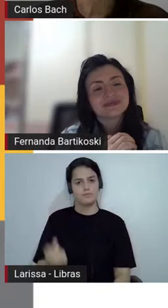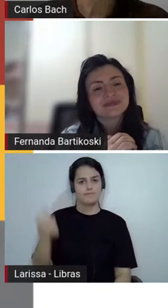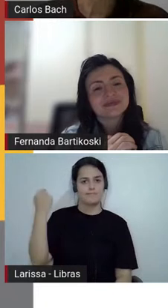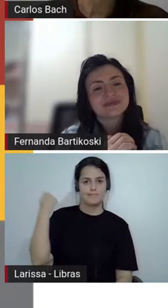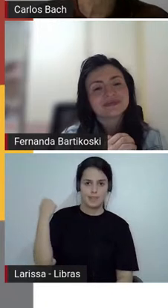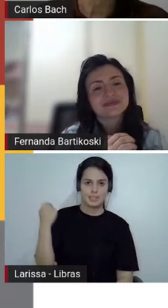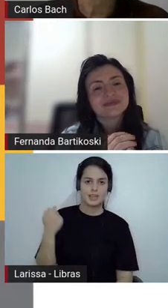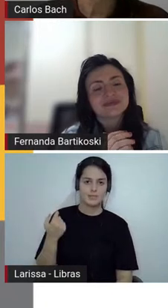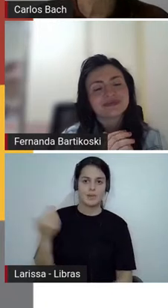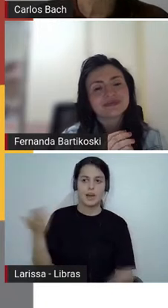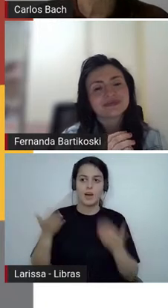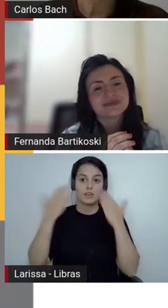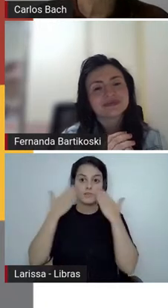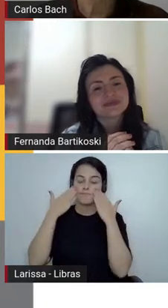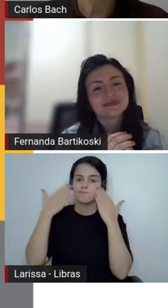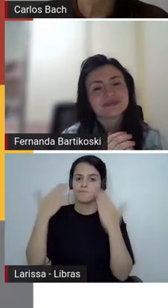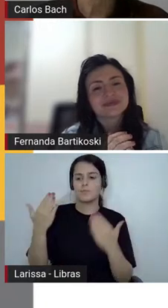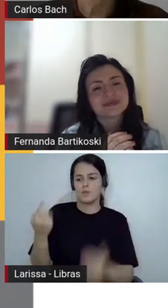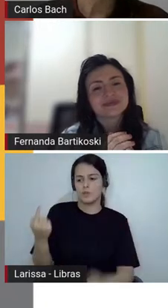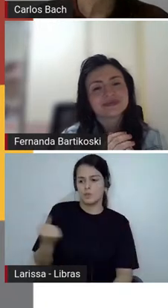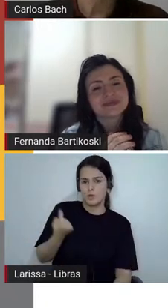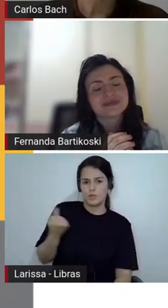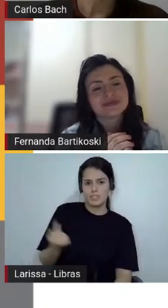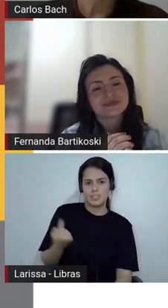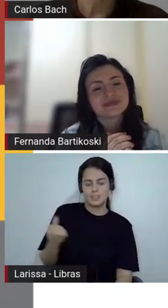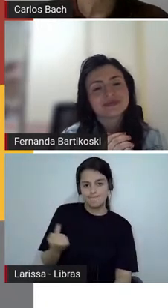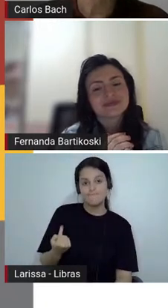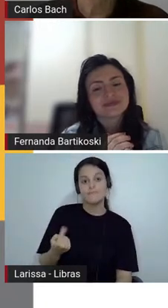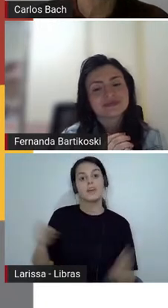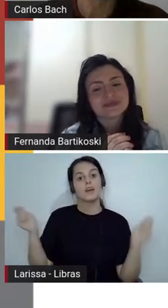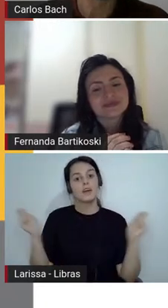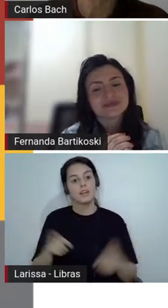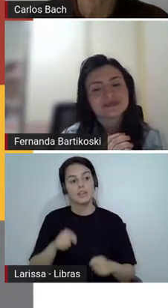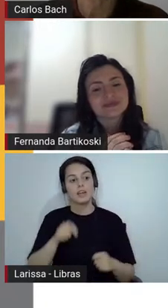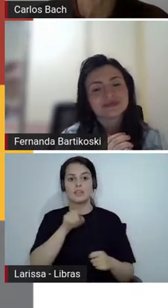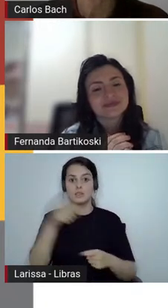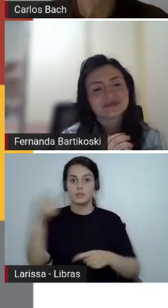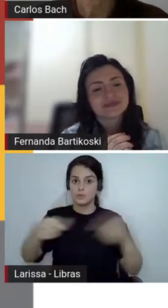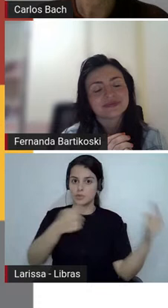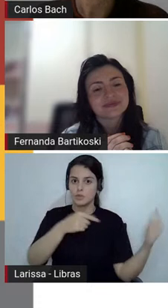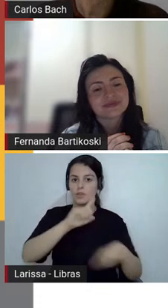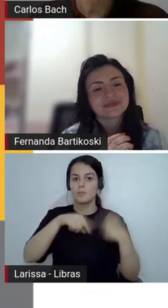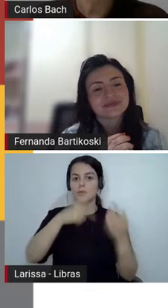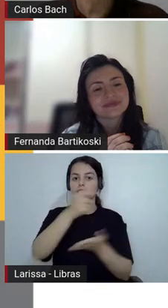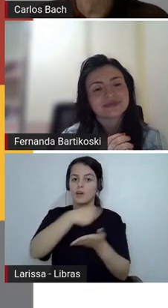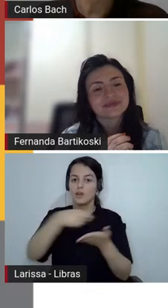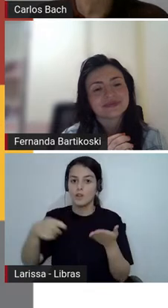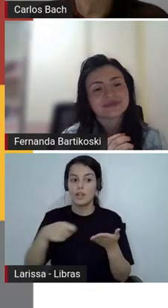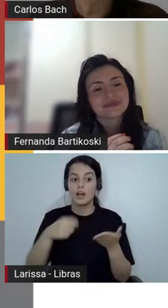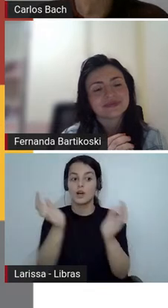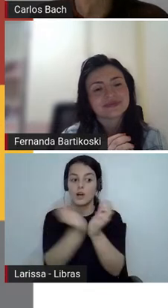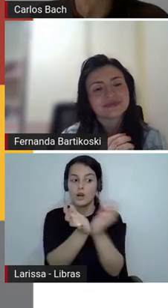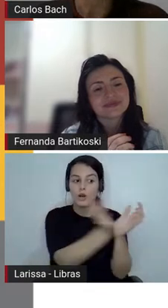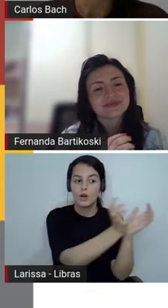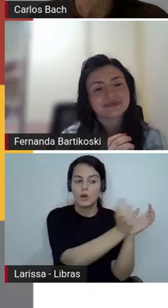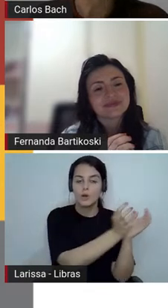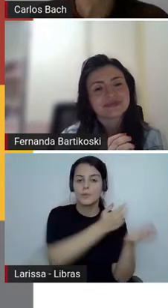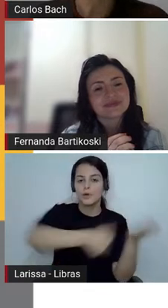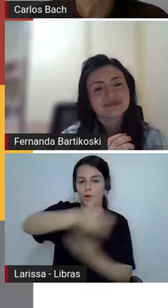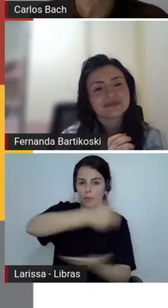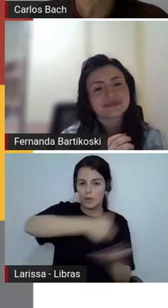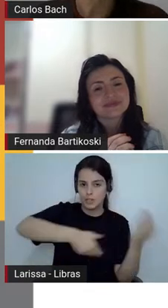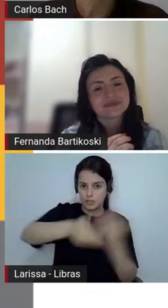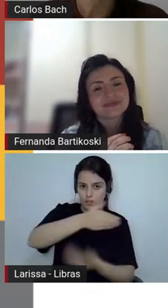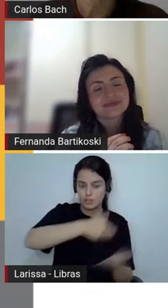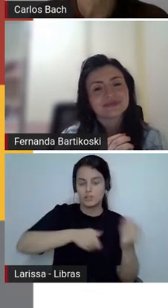após cada grupo pode compartilhar com os outros de forma oral suas percepções sugerimos que seja feito um grande